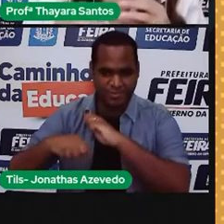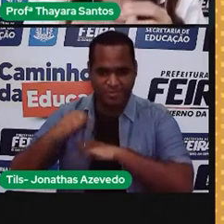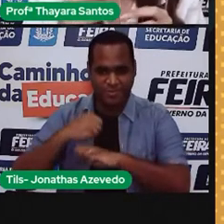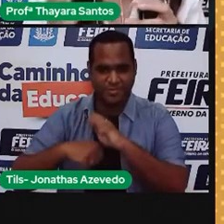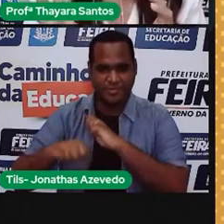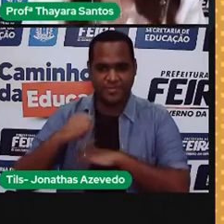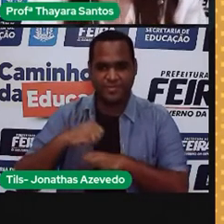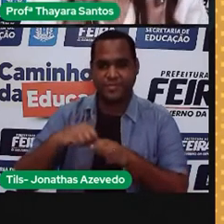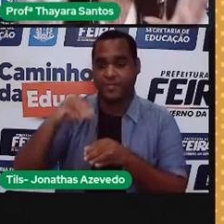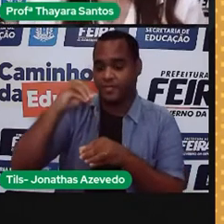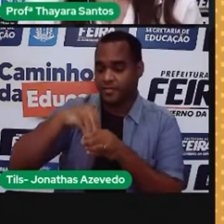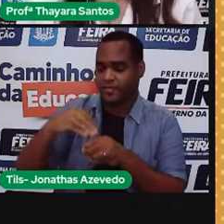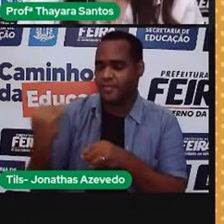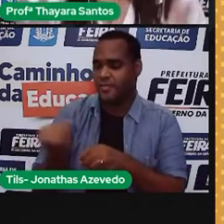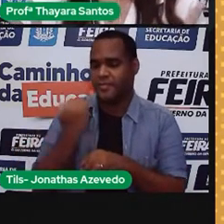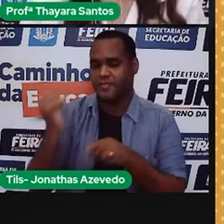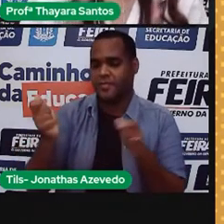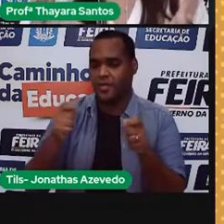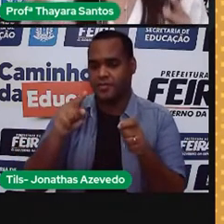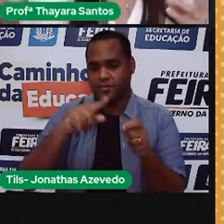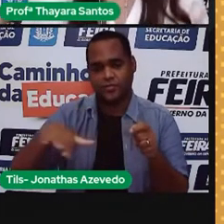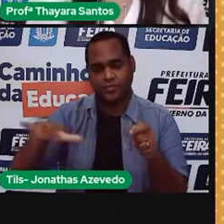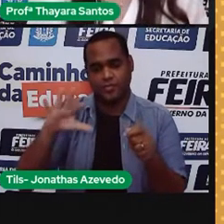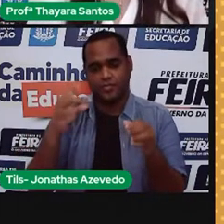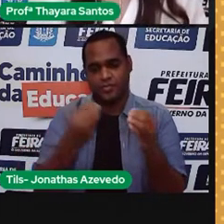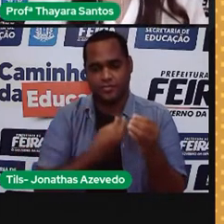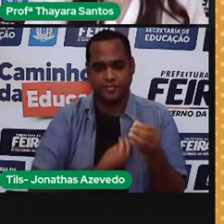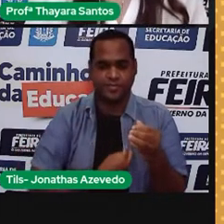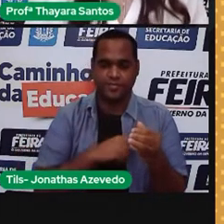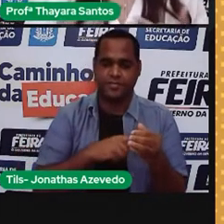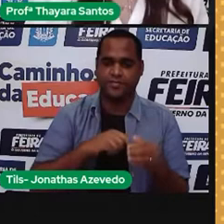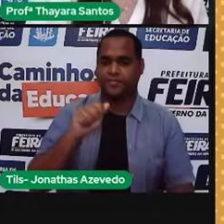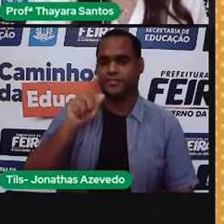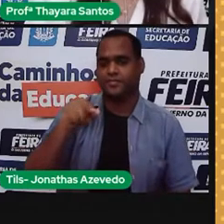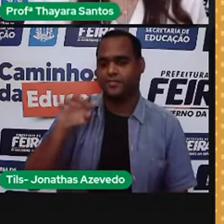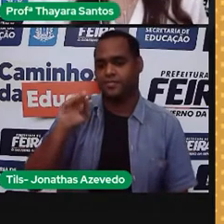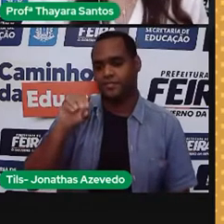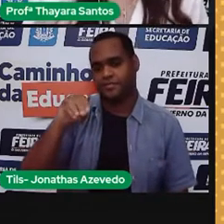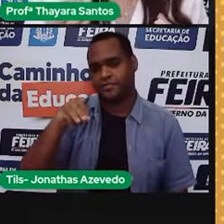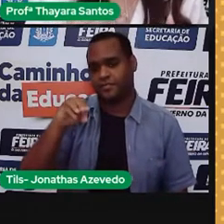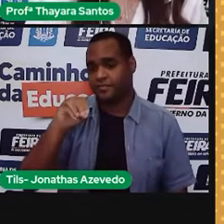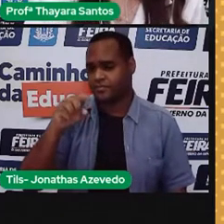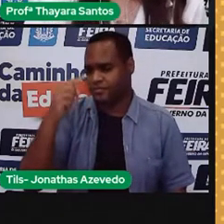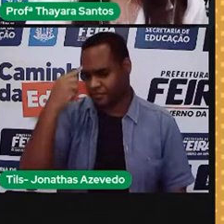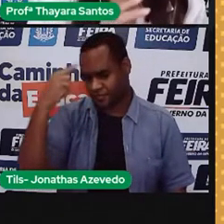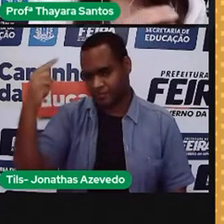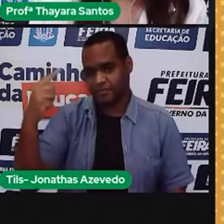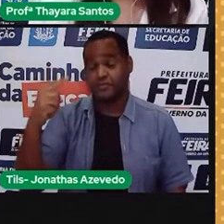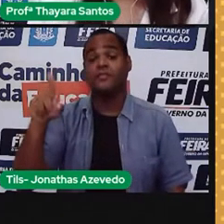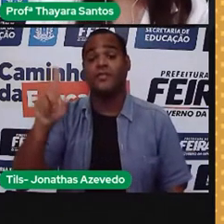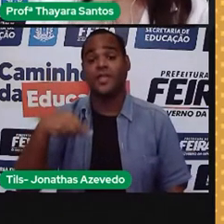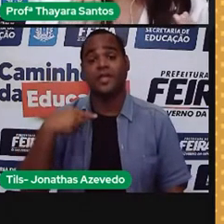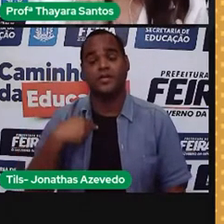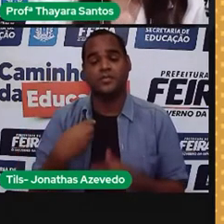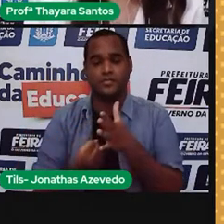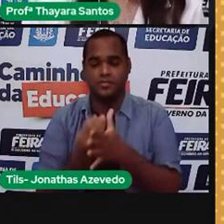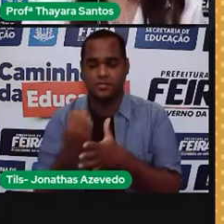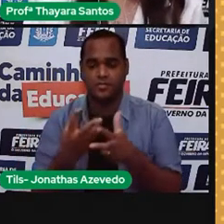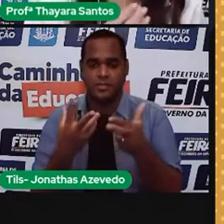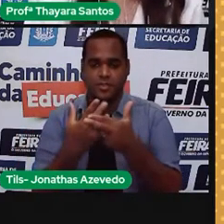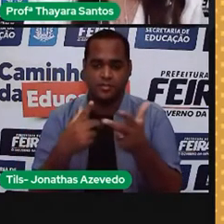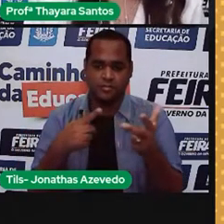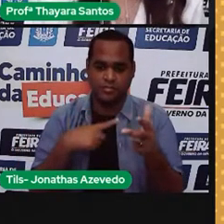partícula fundamental de tudo que existe, Toda matéria que existe é formada por átomos. E esses átomos são formados por algumas